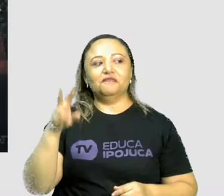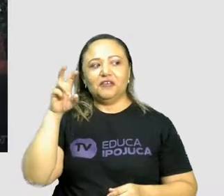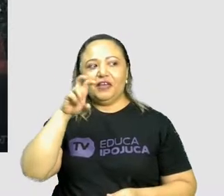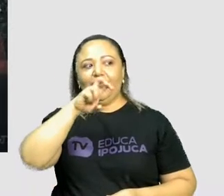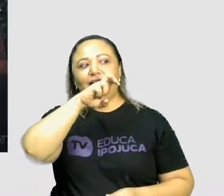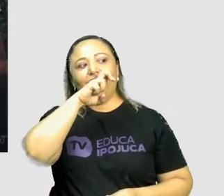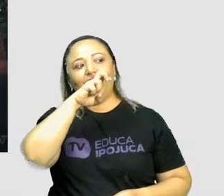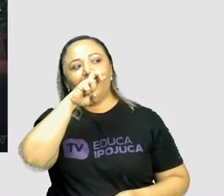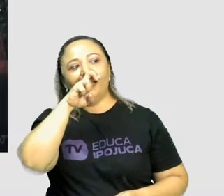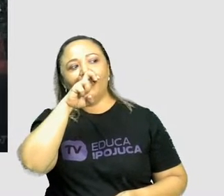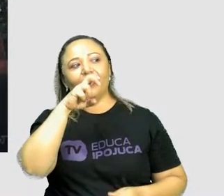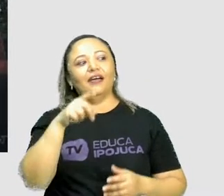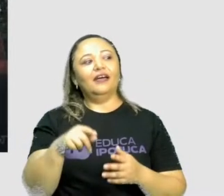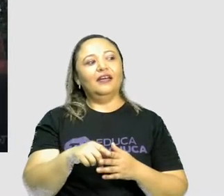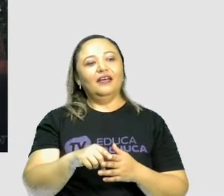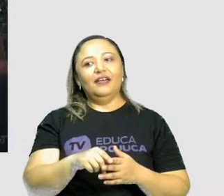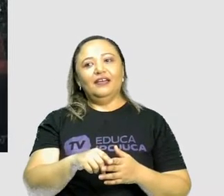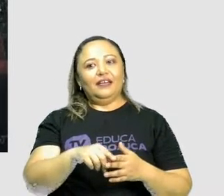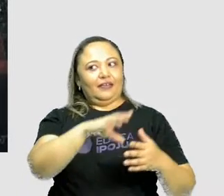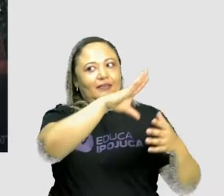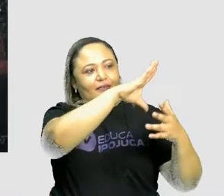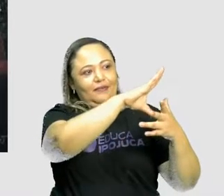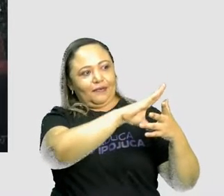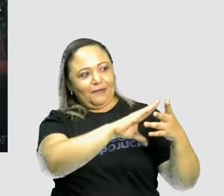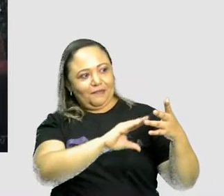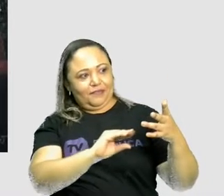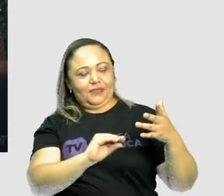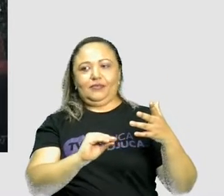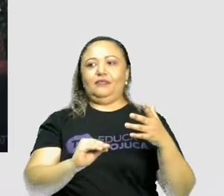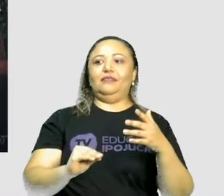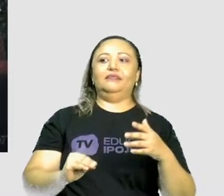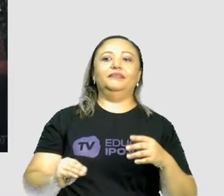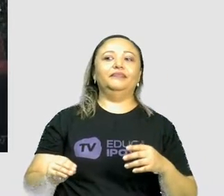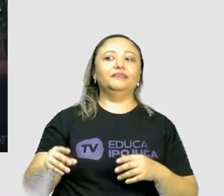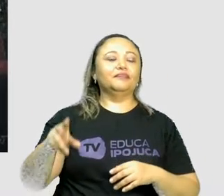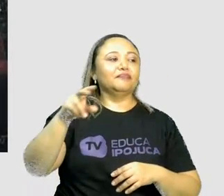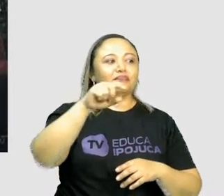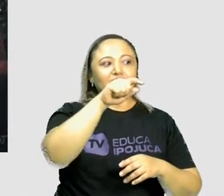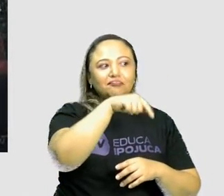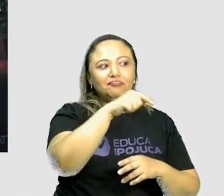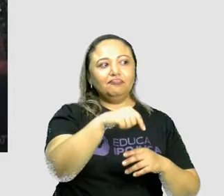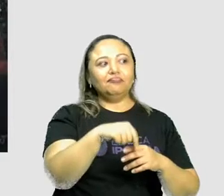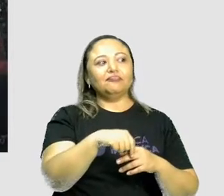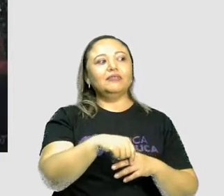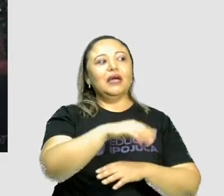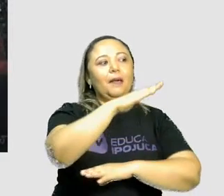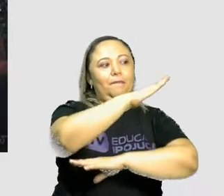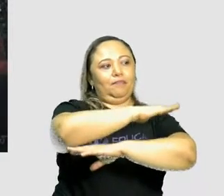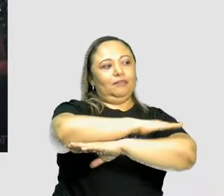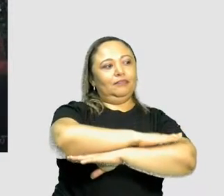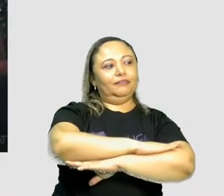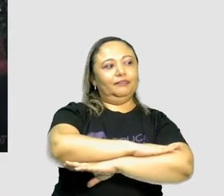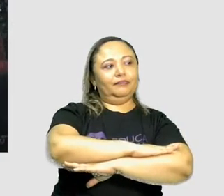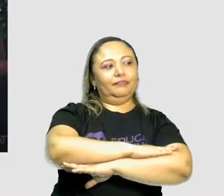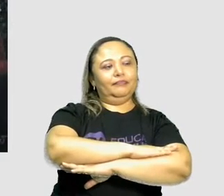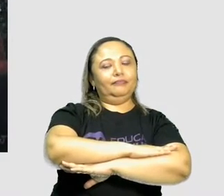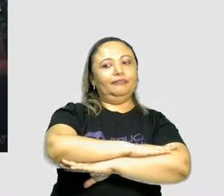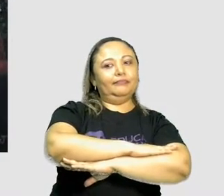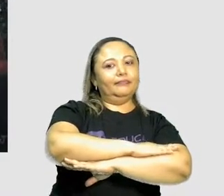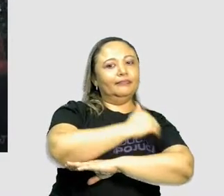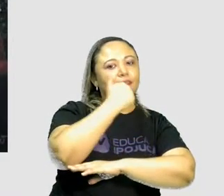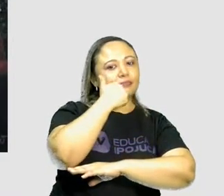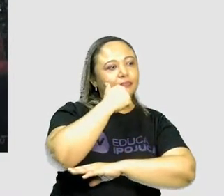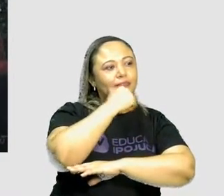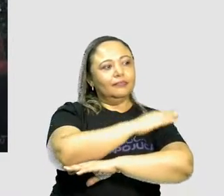Nós estamos vendo a Mônica, que foi uma produção do escritor Maurício de Souza. Então, veja que